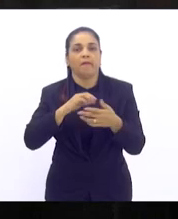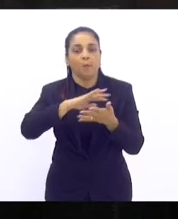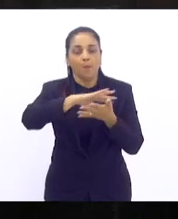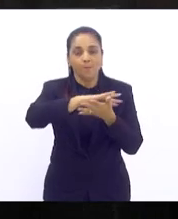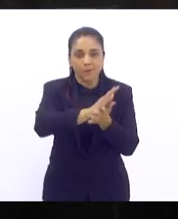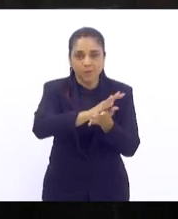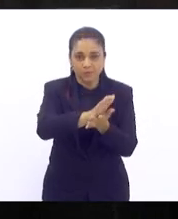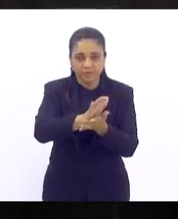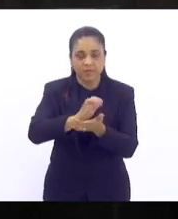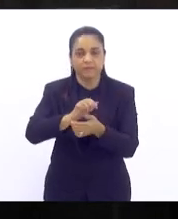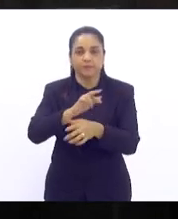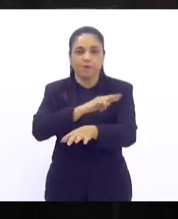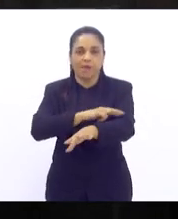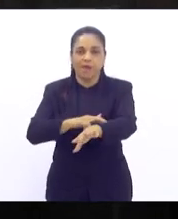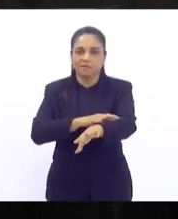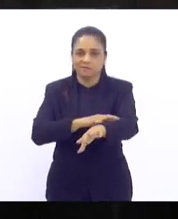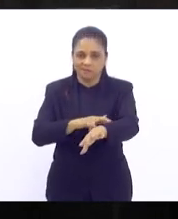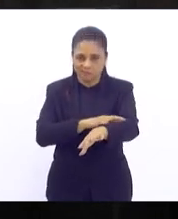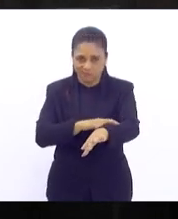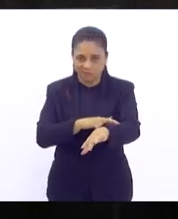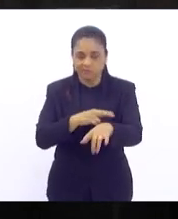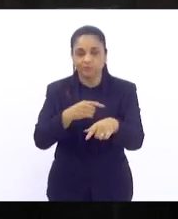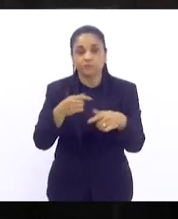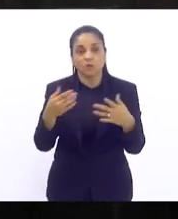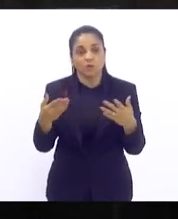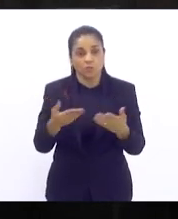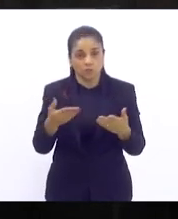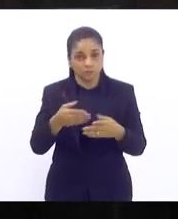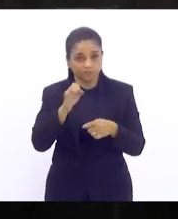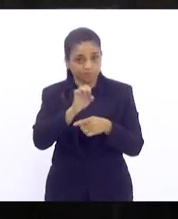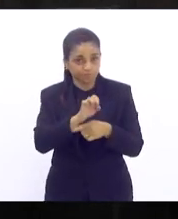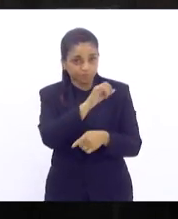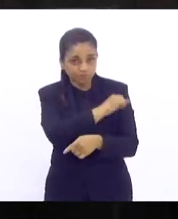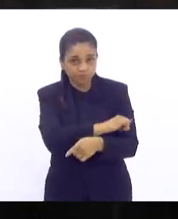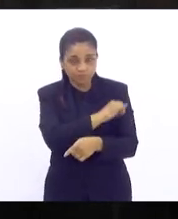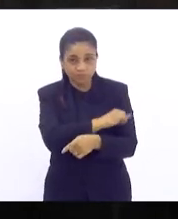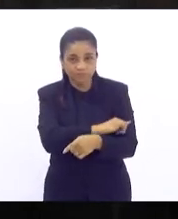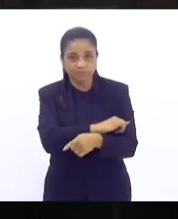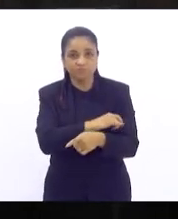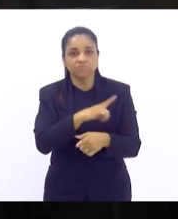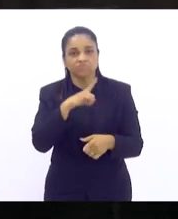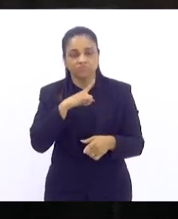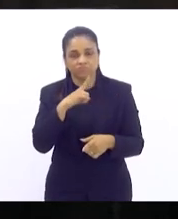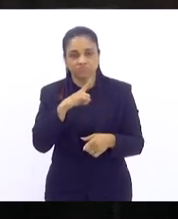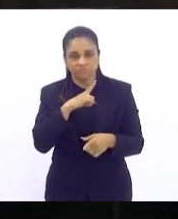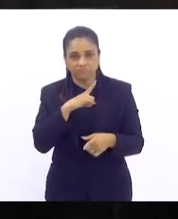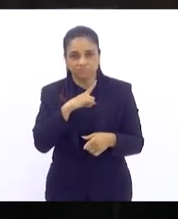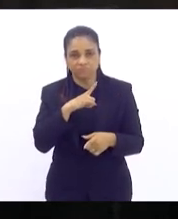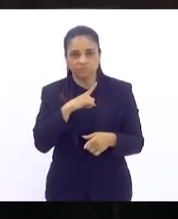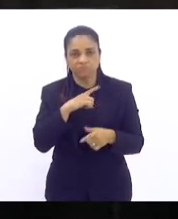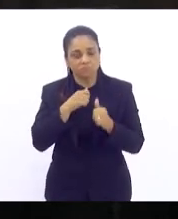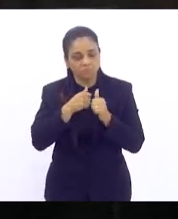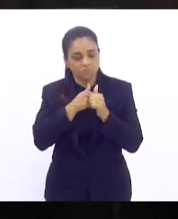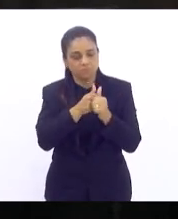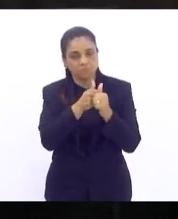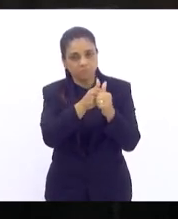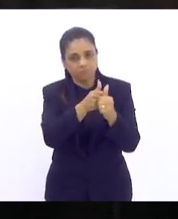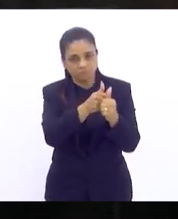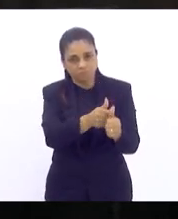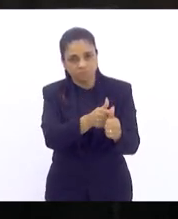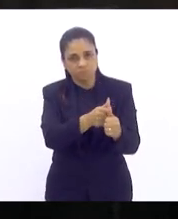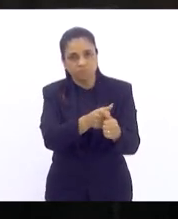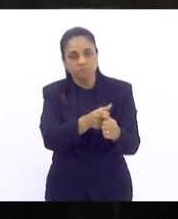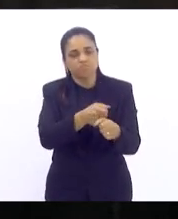que hoje no nosso estado do Rio de Janeiro ainda tem uma perseguição muito dura